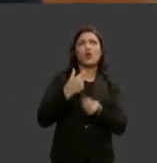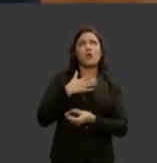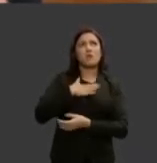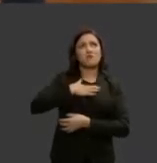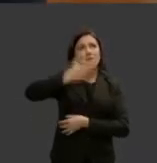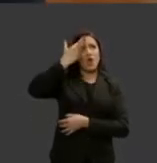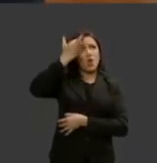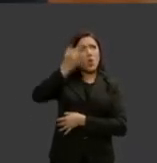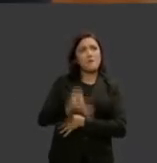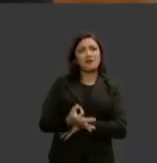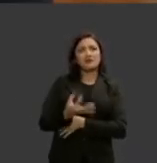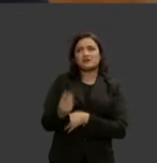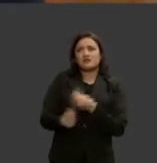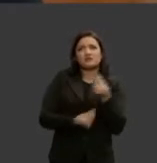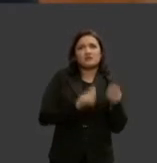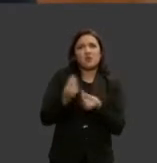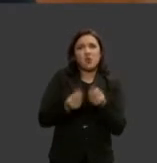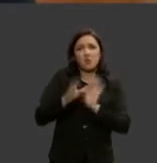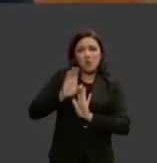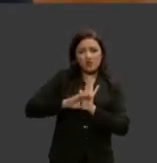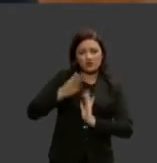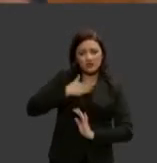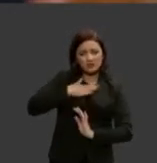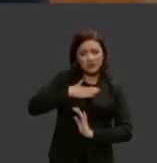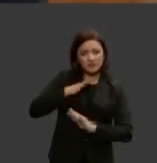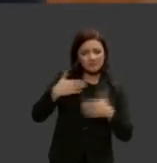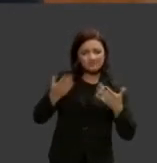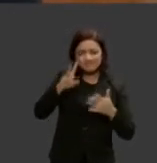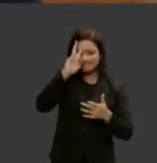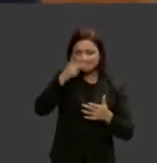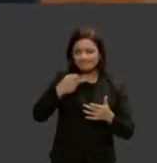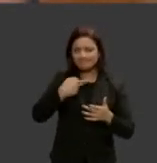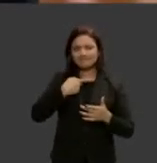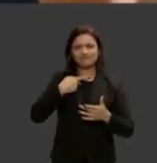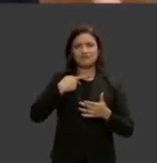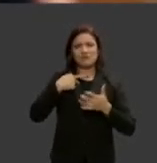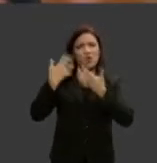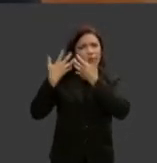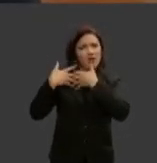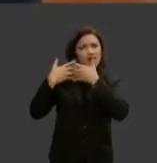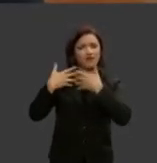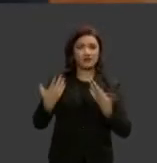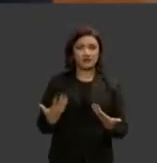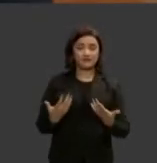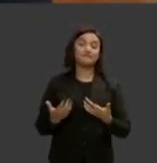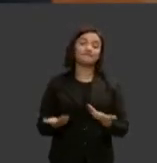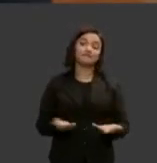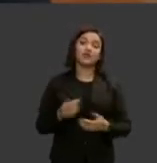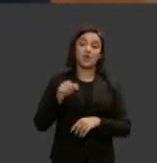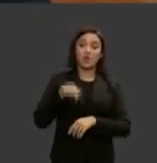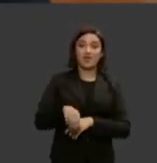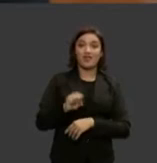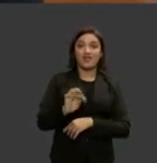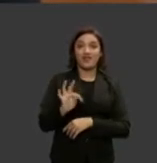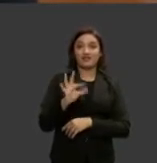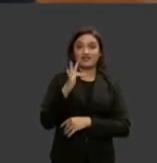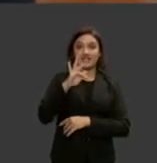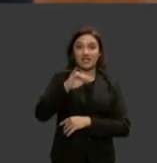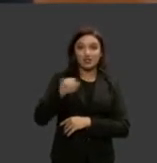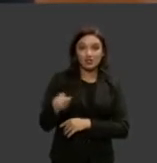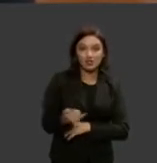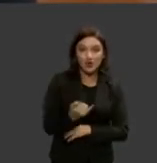consegue compreender essas concepções a gente consegue avançar o próprio STJ e aqui faço um elogio público